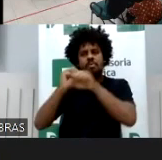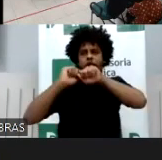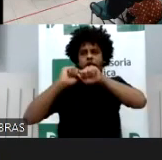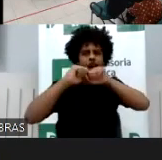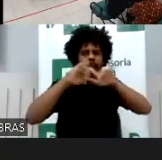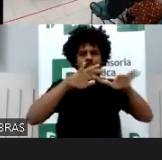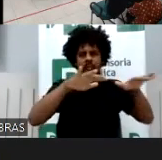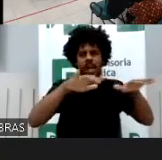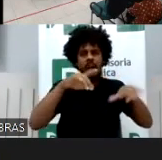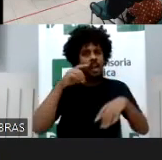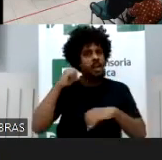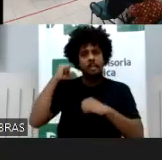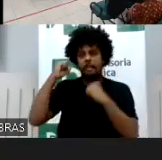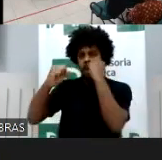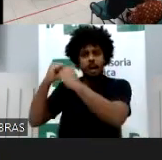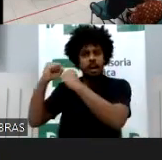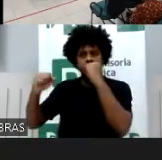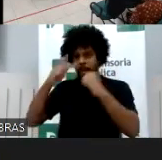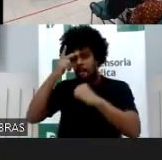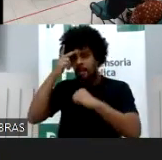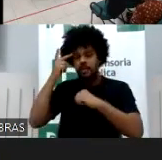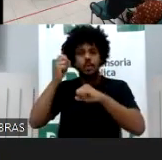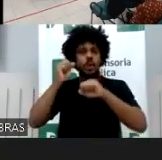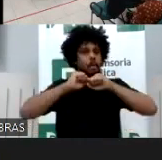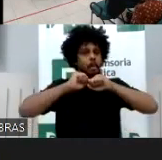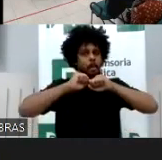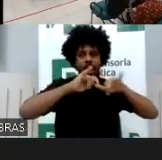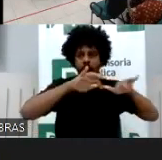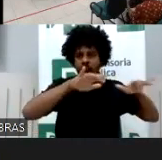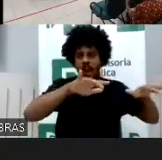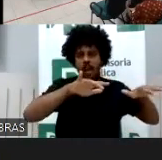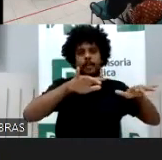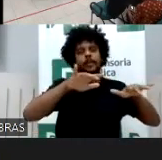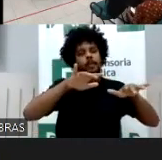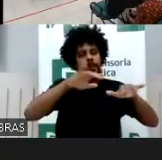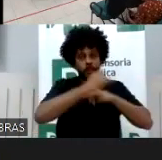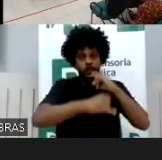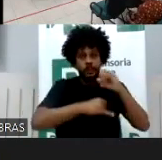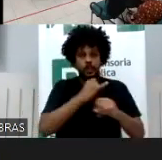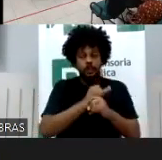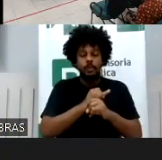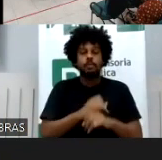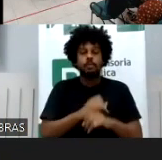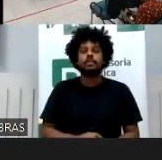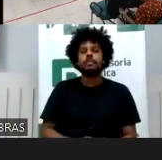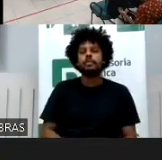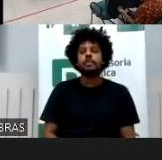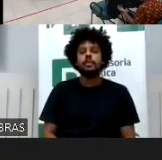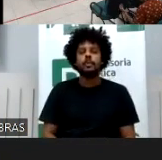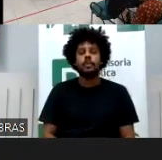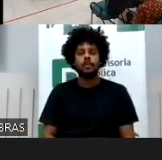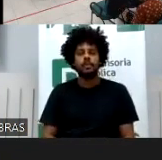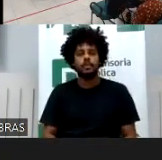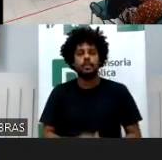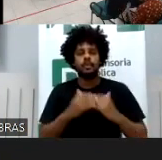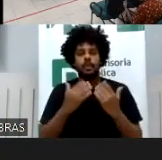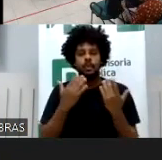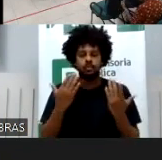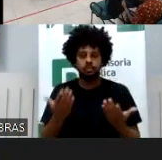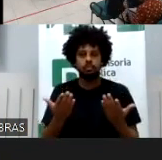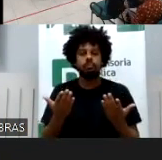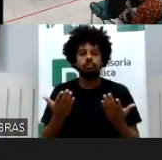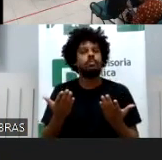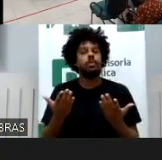E disso decorre que além da tragédia inevitável, inevitável não, incontornável daquilo que não se